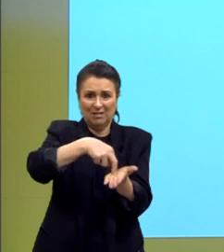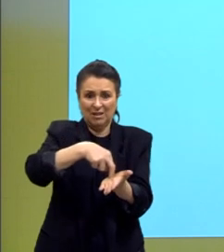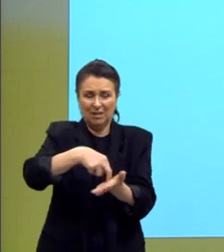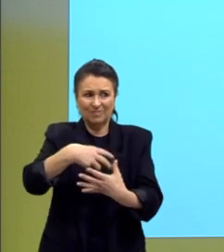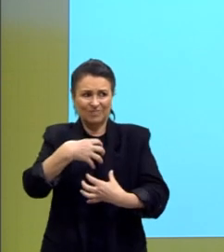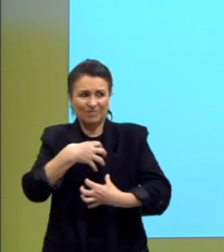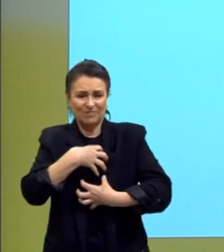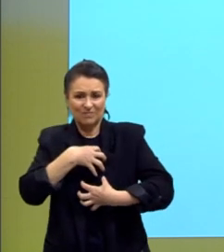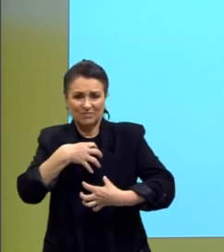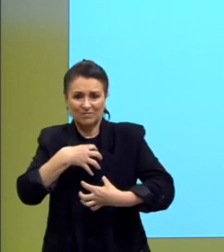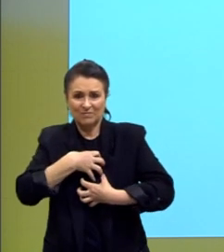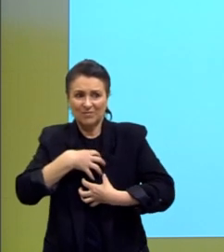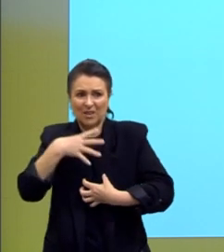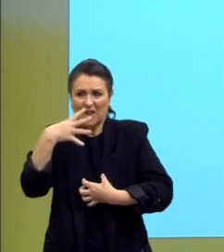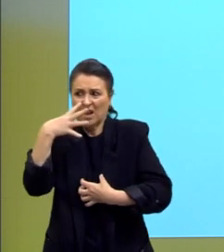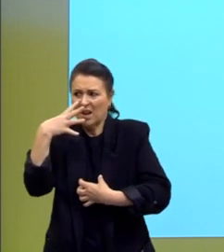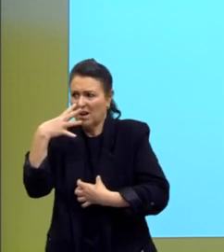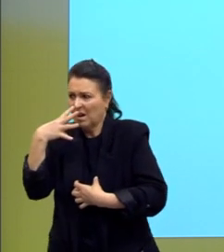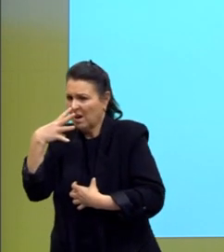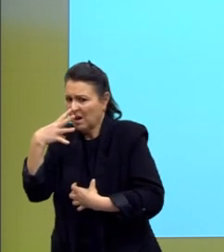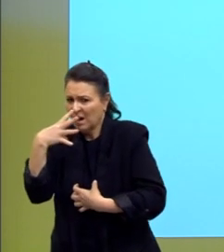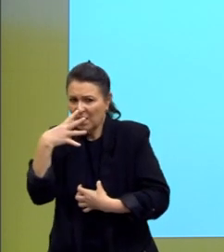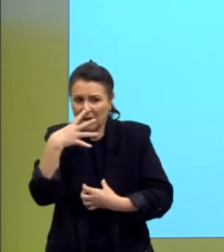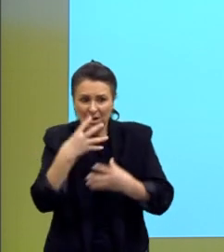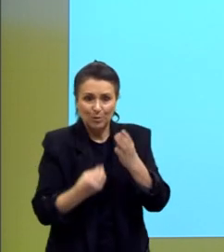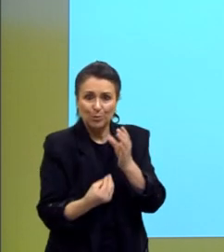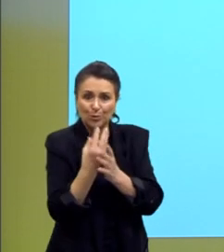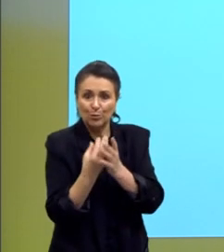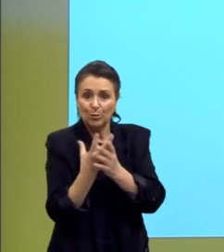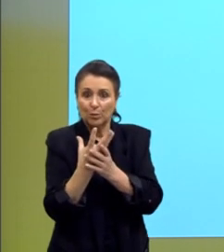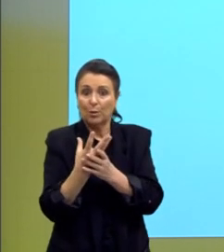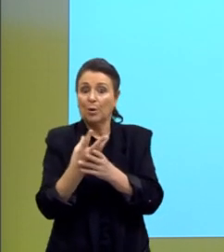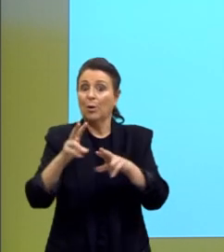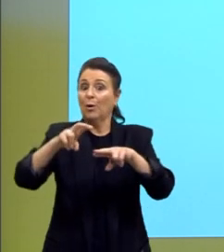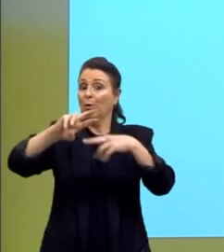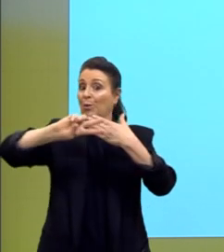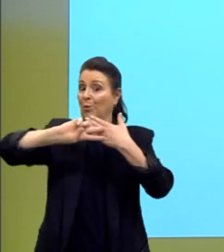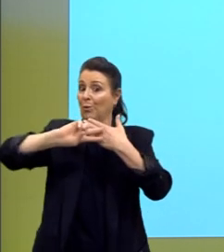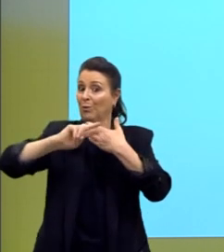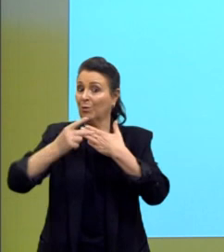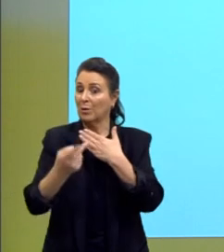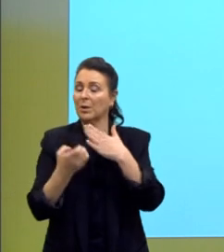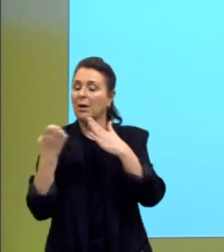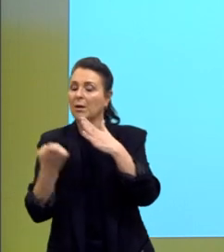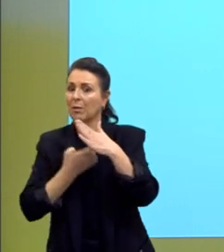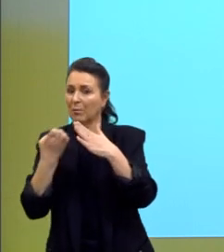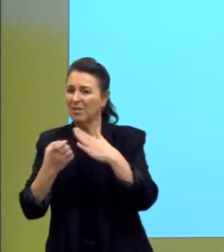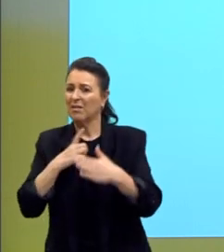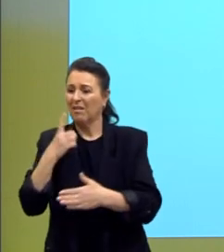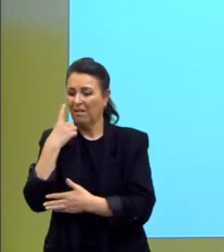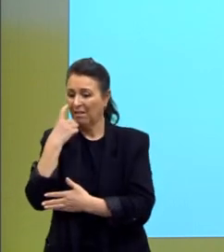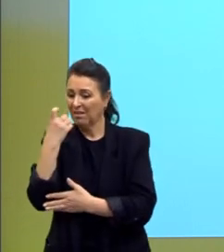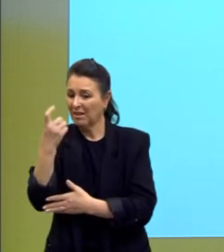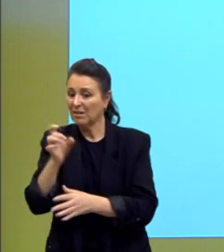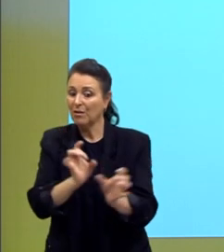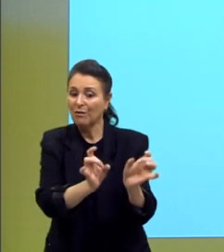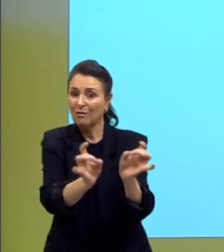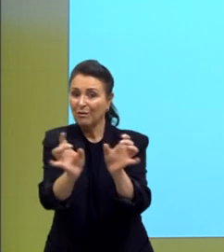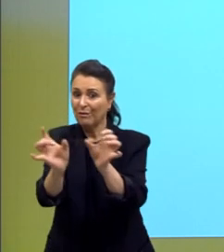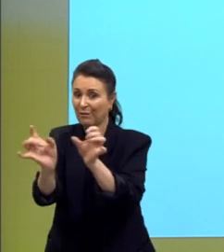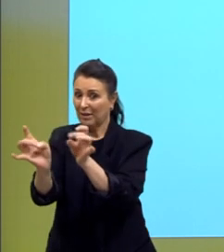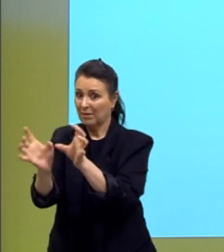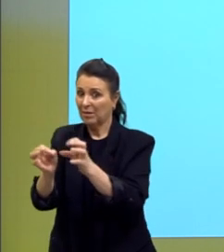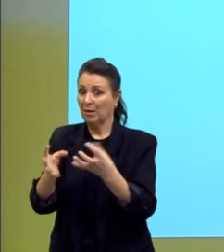sensação de admiração pelo produto. Como consequência, empresas interessadas na venda em